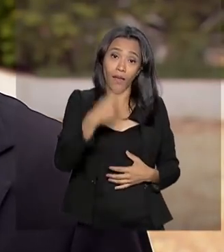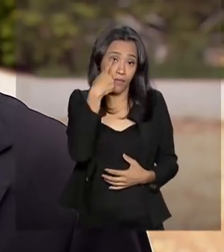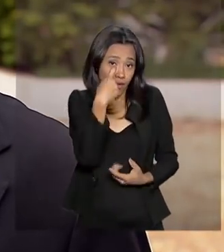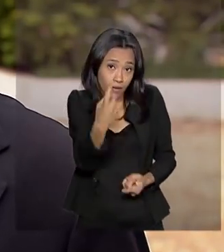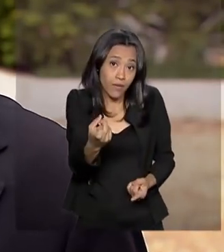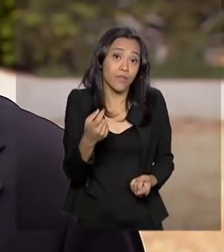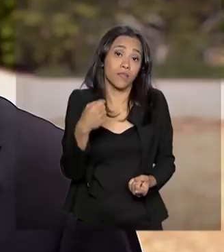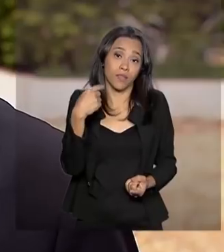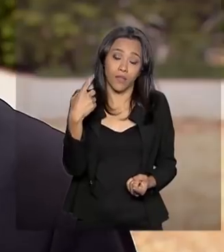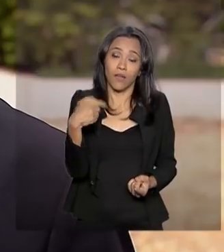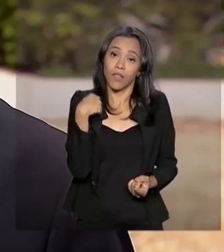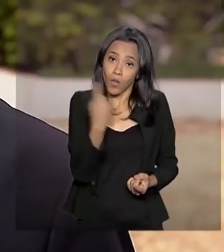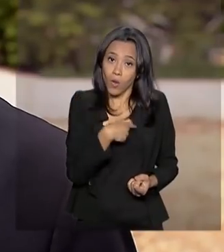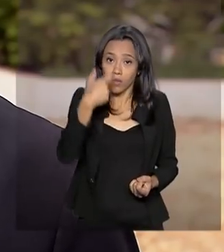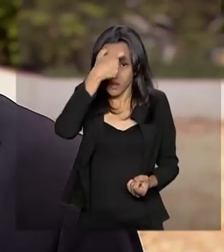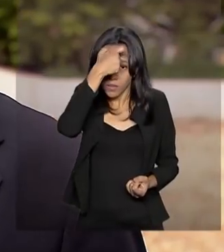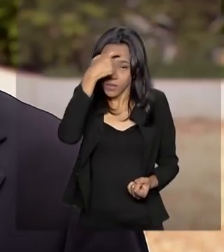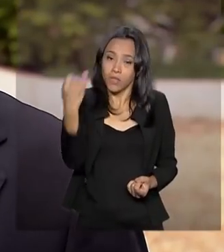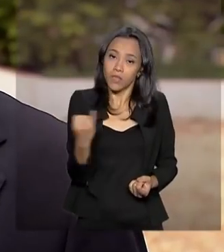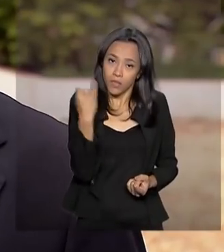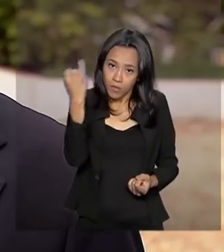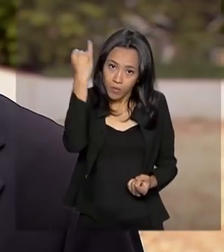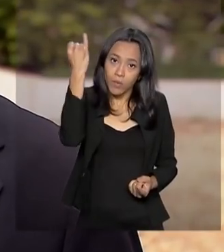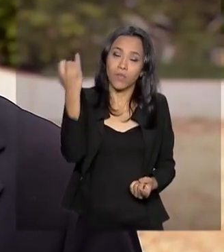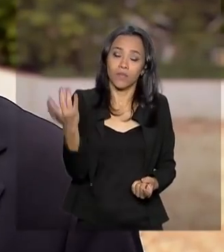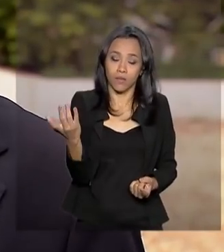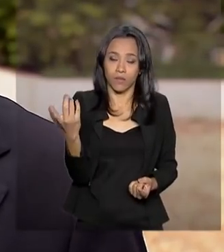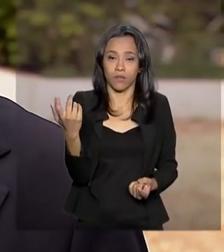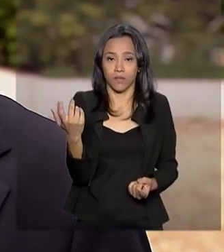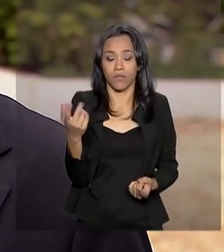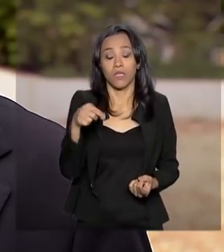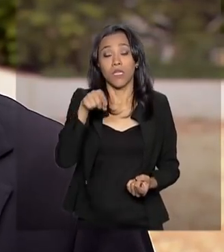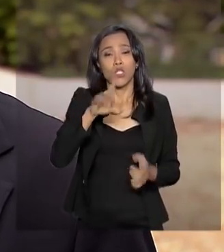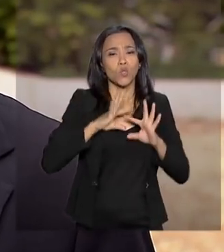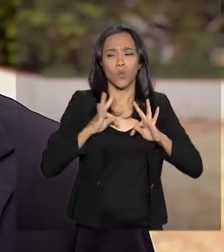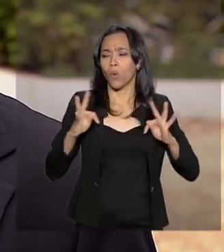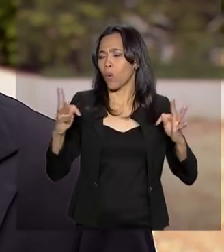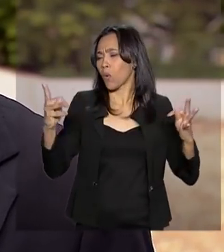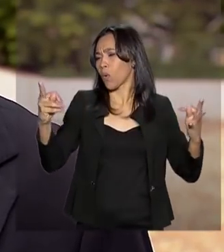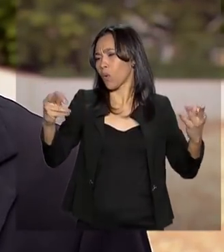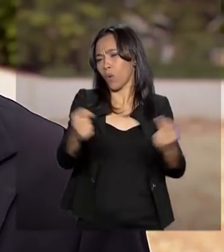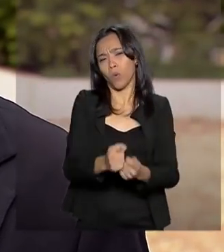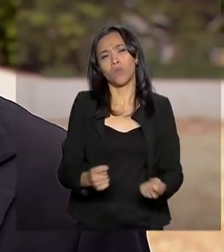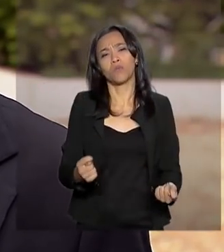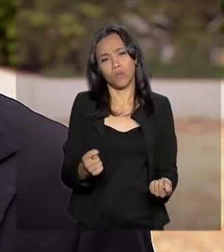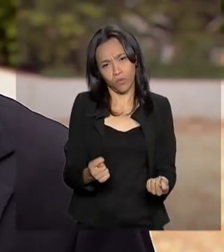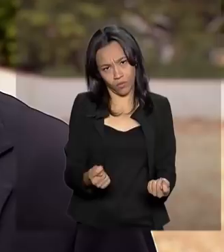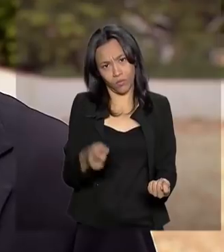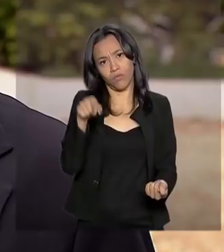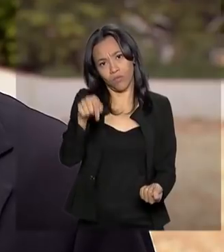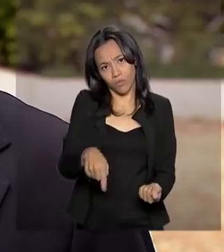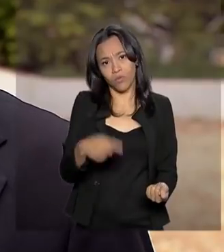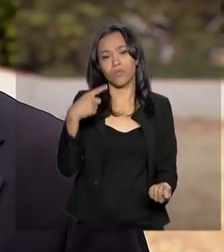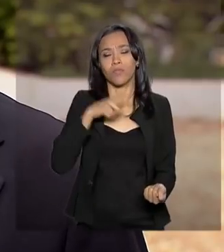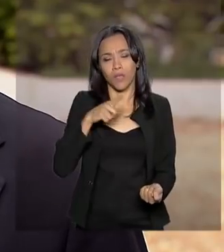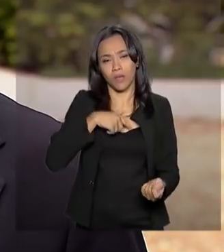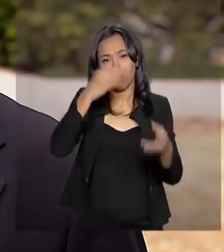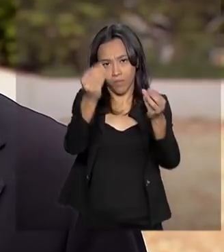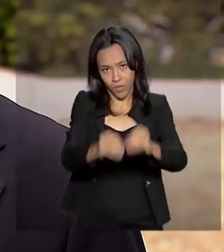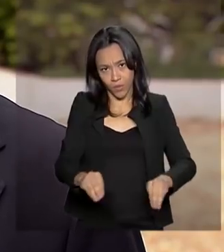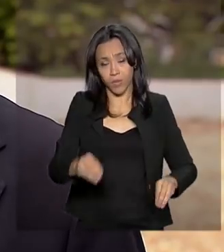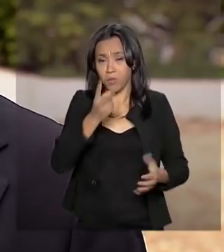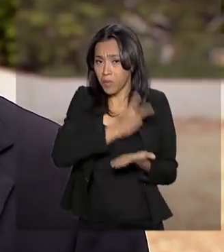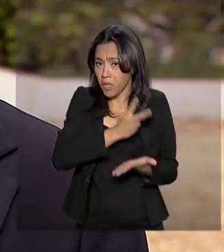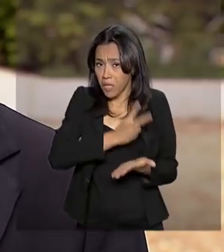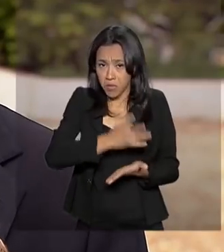importância, é da nossa relevância. Afinal de contas, como eu falei, todo mundo paga o custo de acidente de trabalho. Mesmo aquela